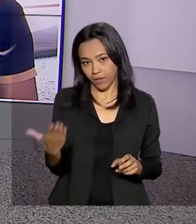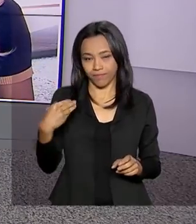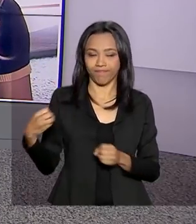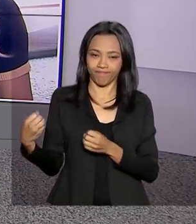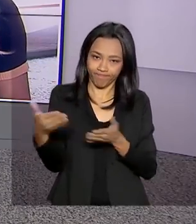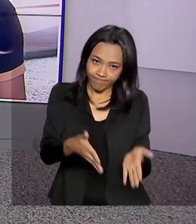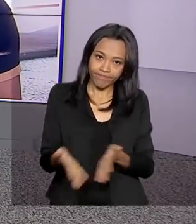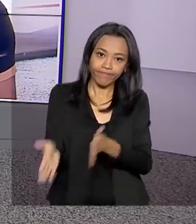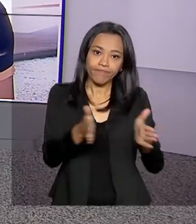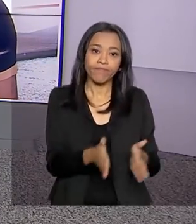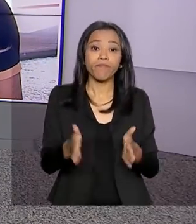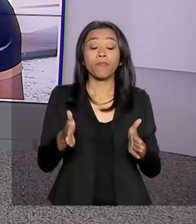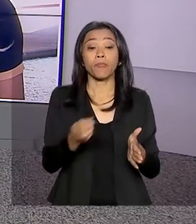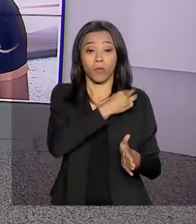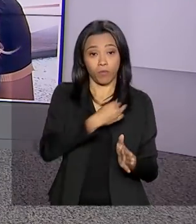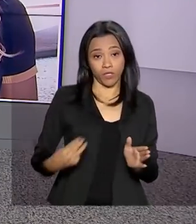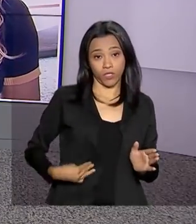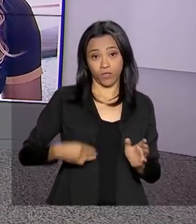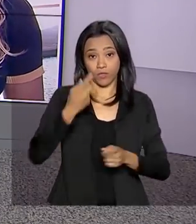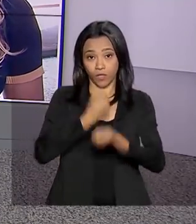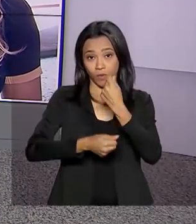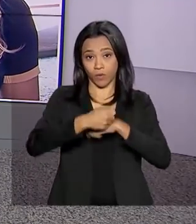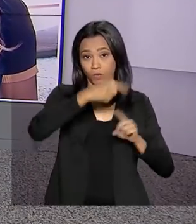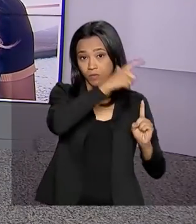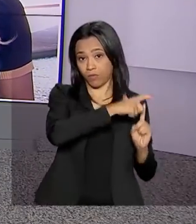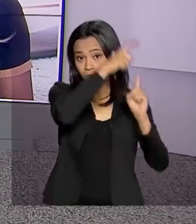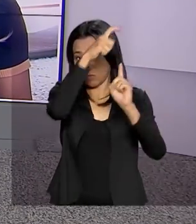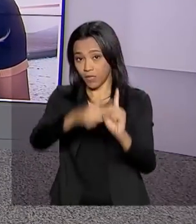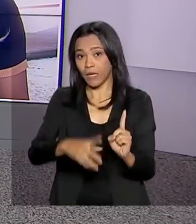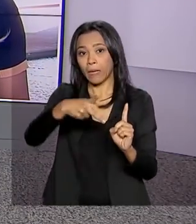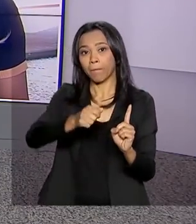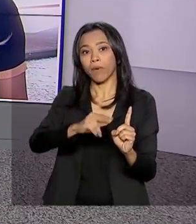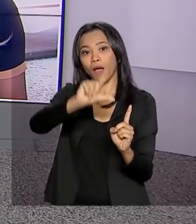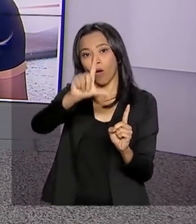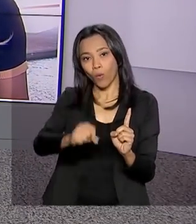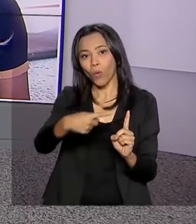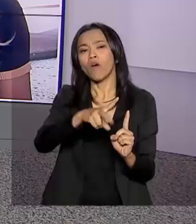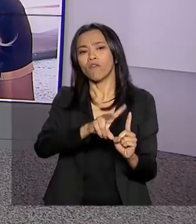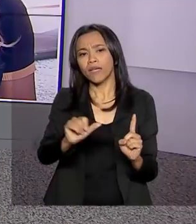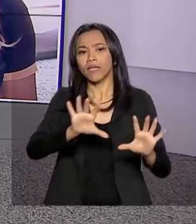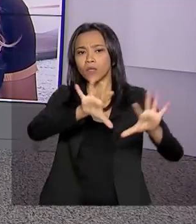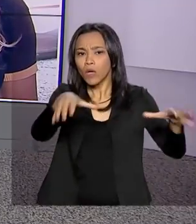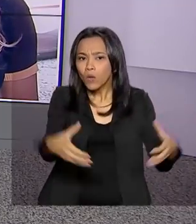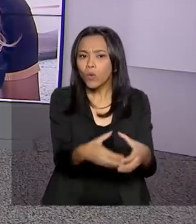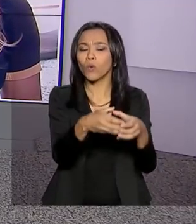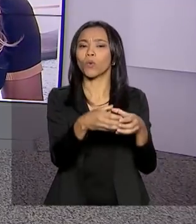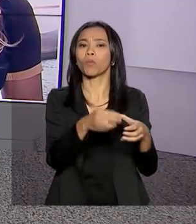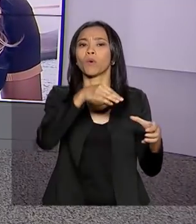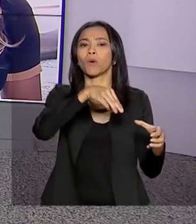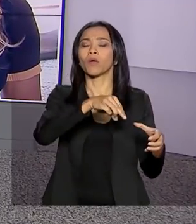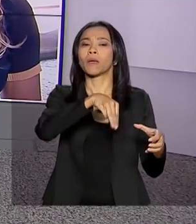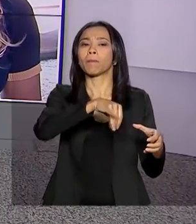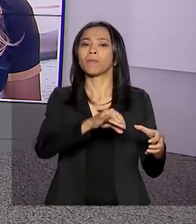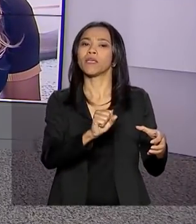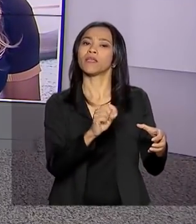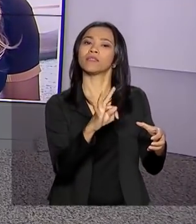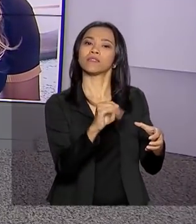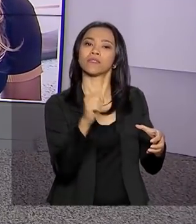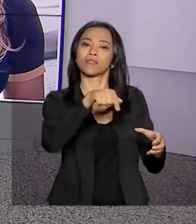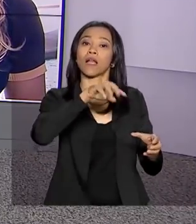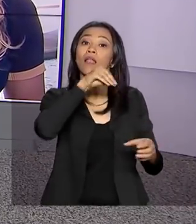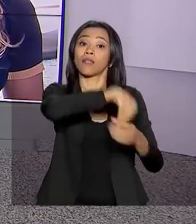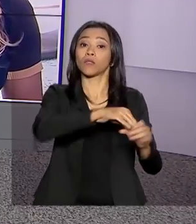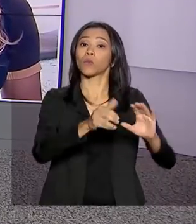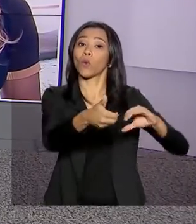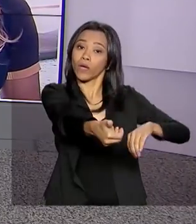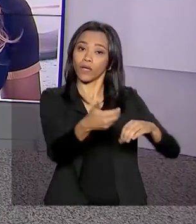O ministro da Economia, Paulo Guedes, vai estar na Comissão Mista de Orçamento. Esse é apenas um dos assuntos em destaque hoje lá no Congresso Nacional. Quem acompanha